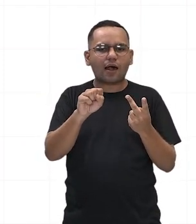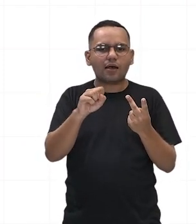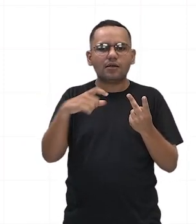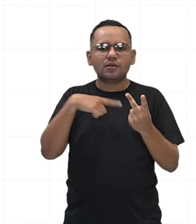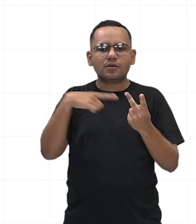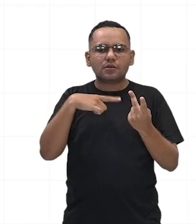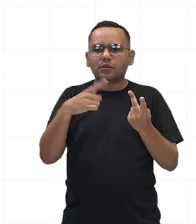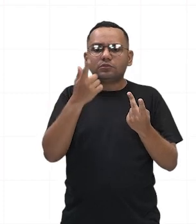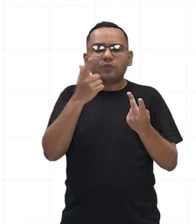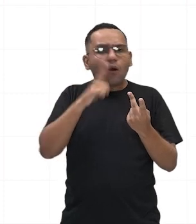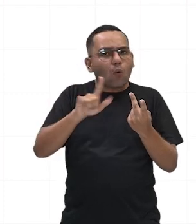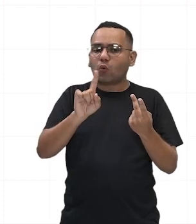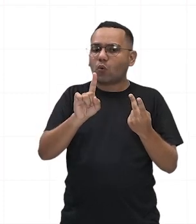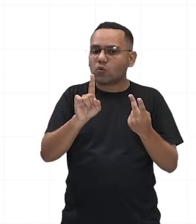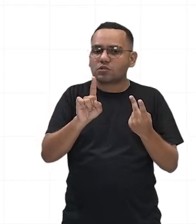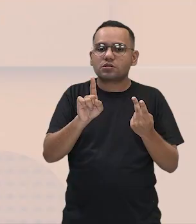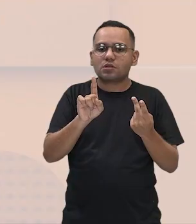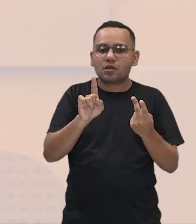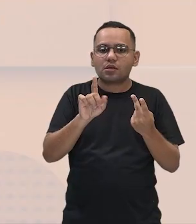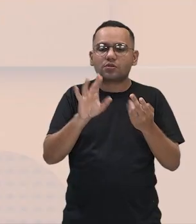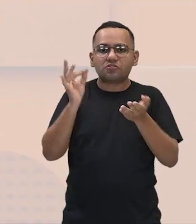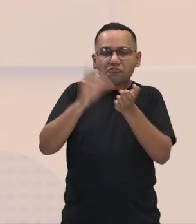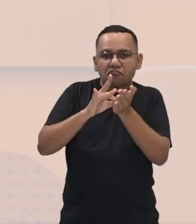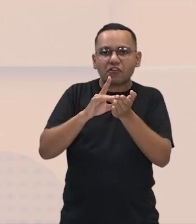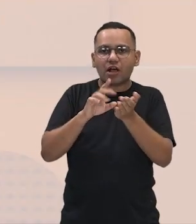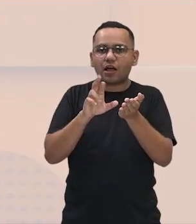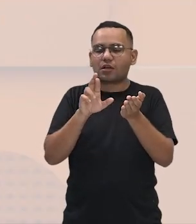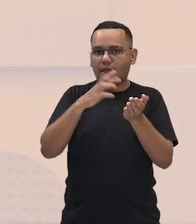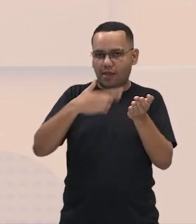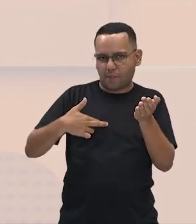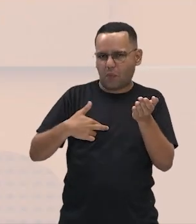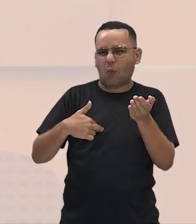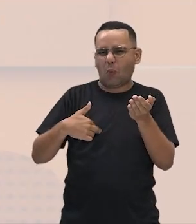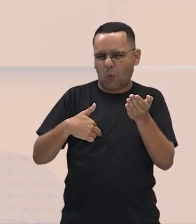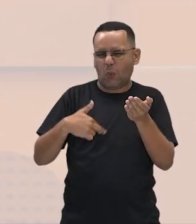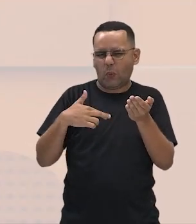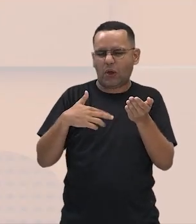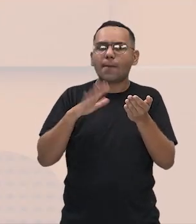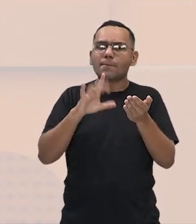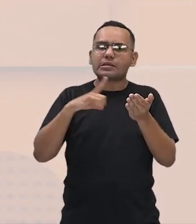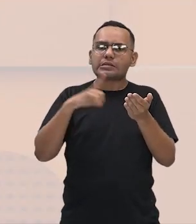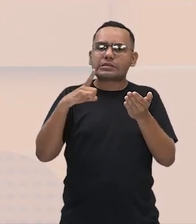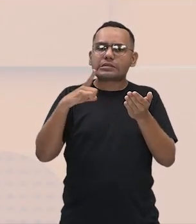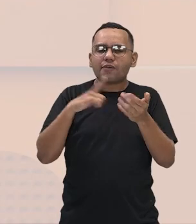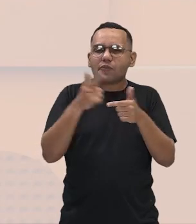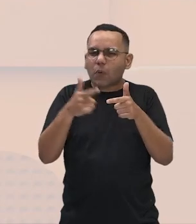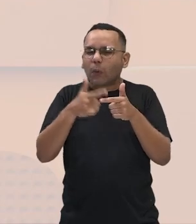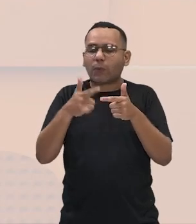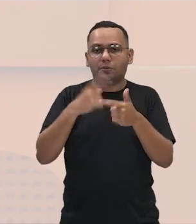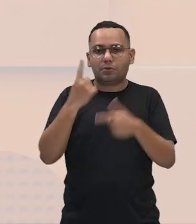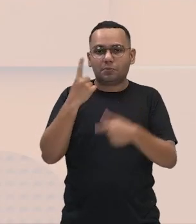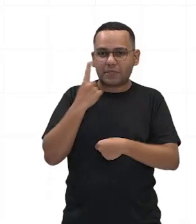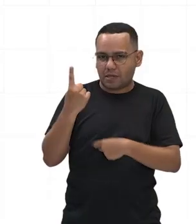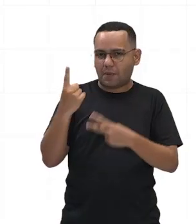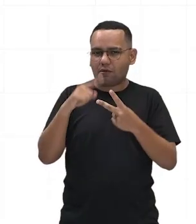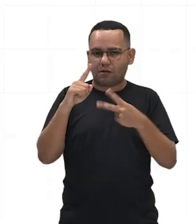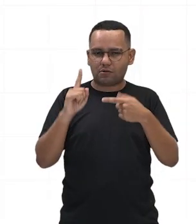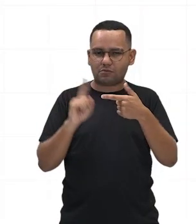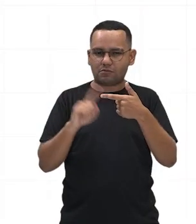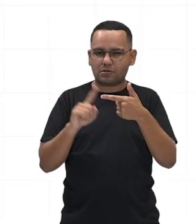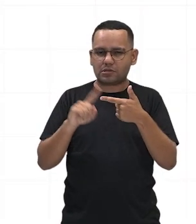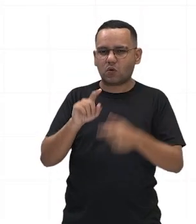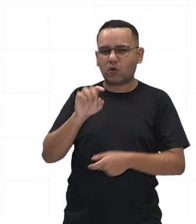formando-se o segundo triunvirato. Vamos lá para o segundo triunvirato agora, ver como é que estava constituído o segundo triunvirato.